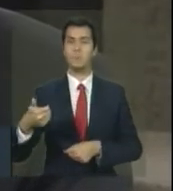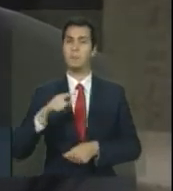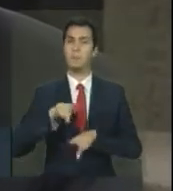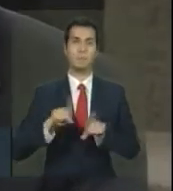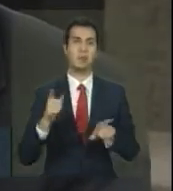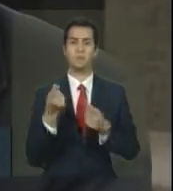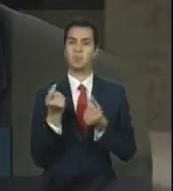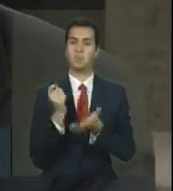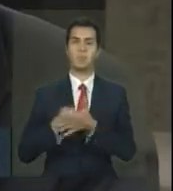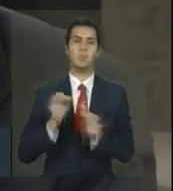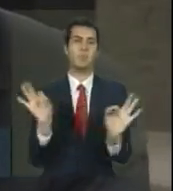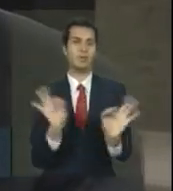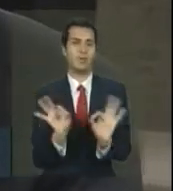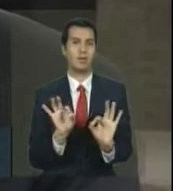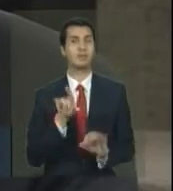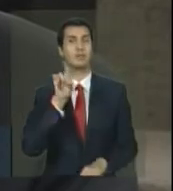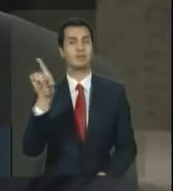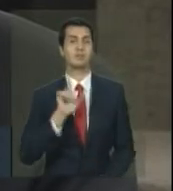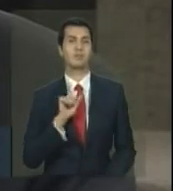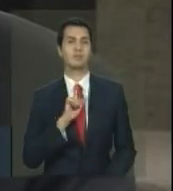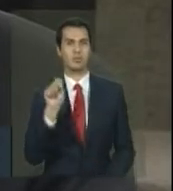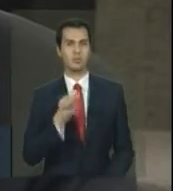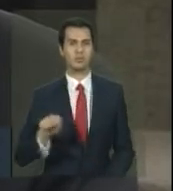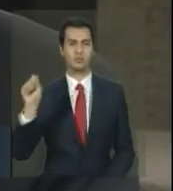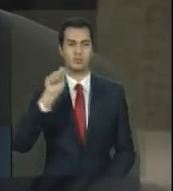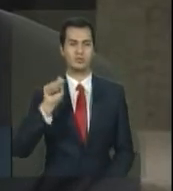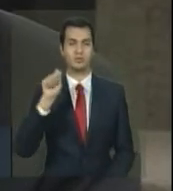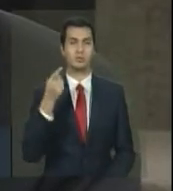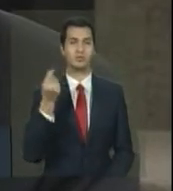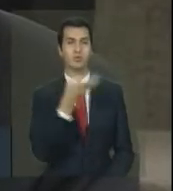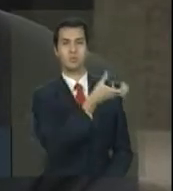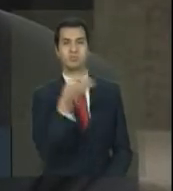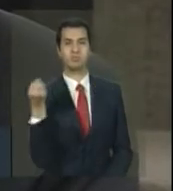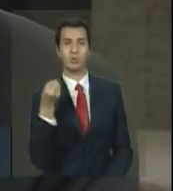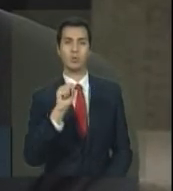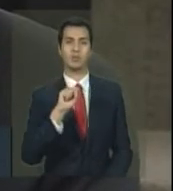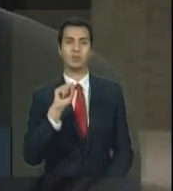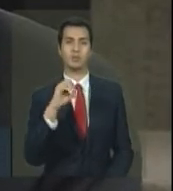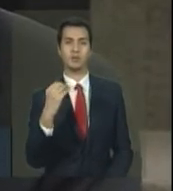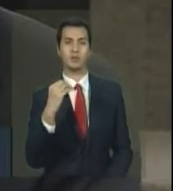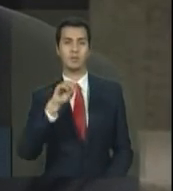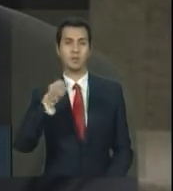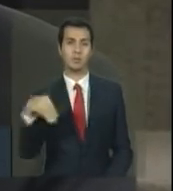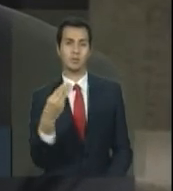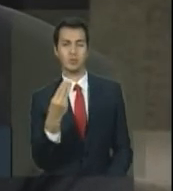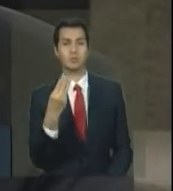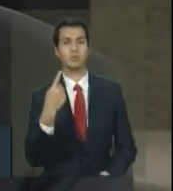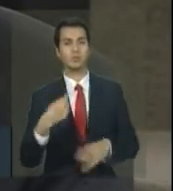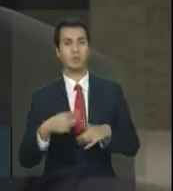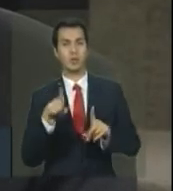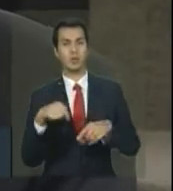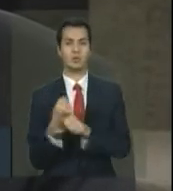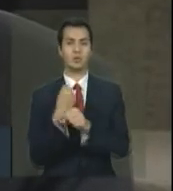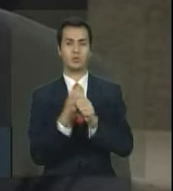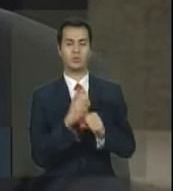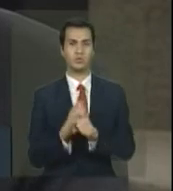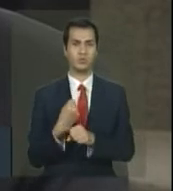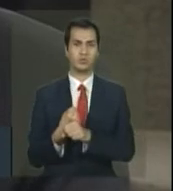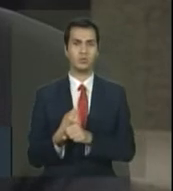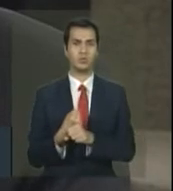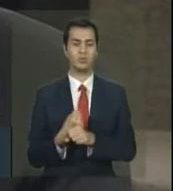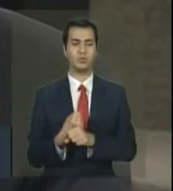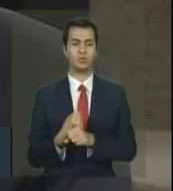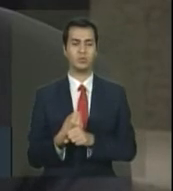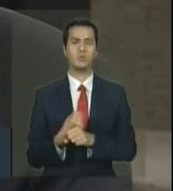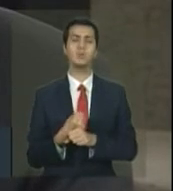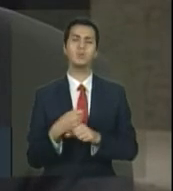que é parceira do governo Lula desde o início, deixou de receber 80 milhões para a construção de cisternas, a AP1MC. Eu queria